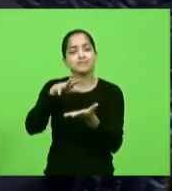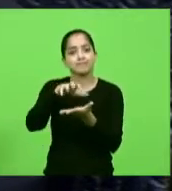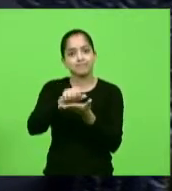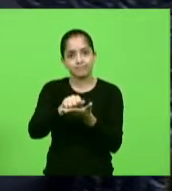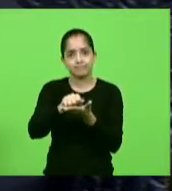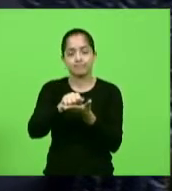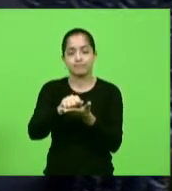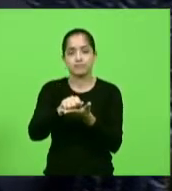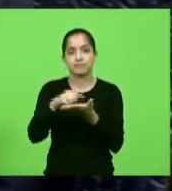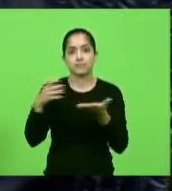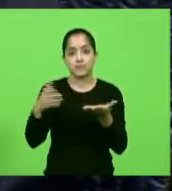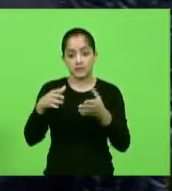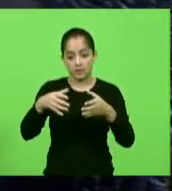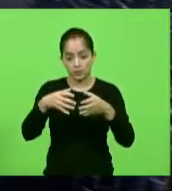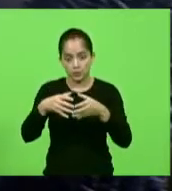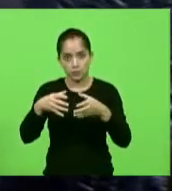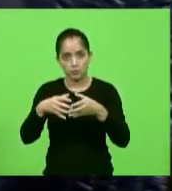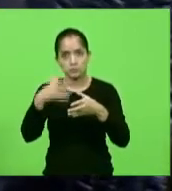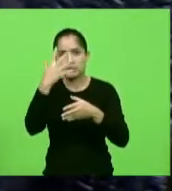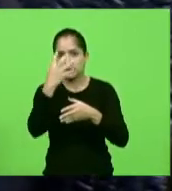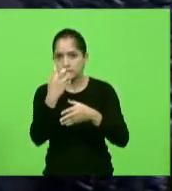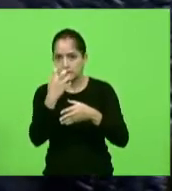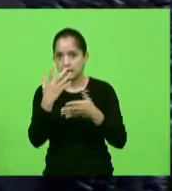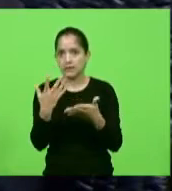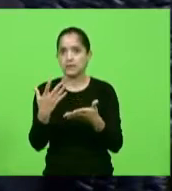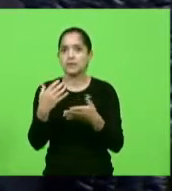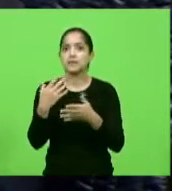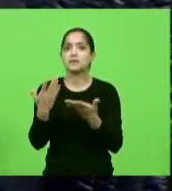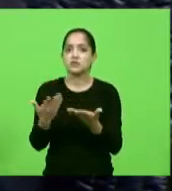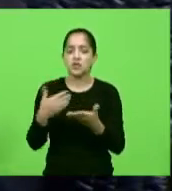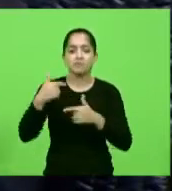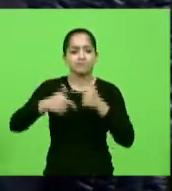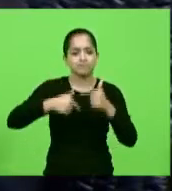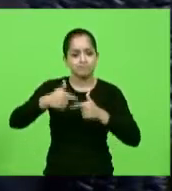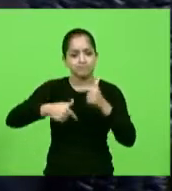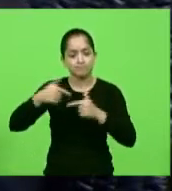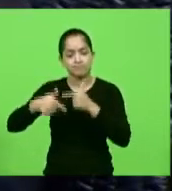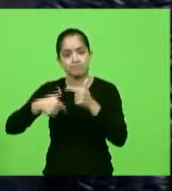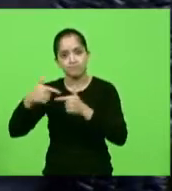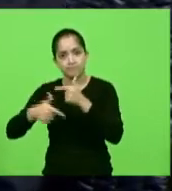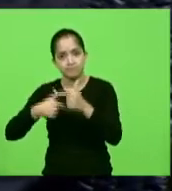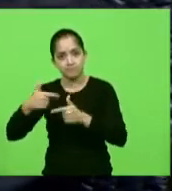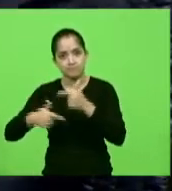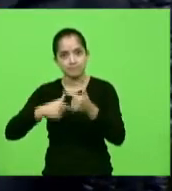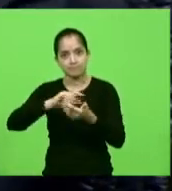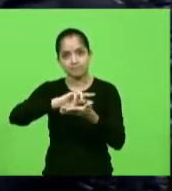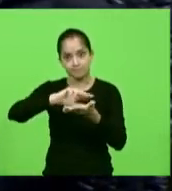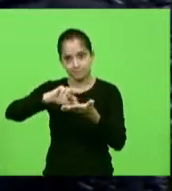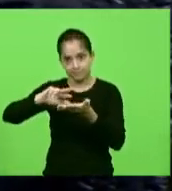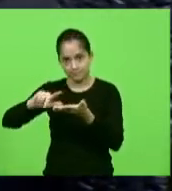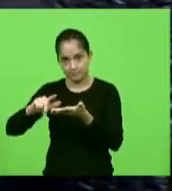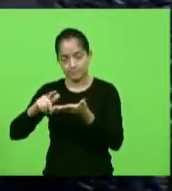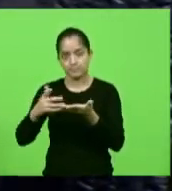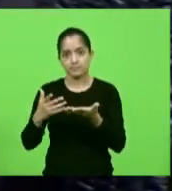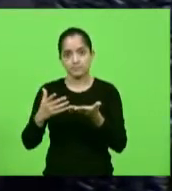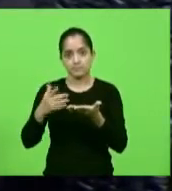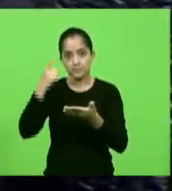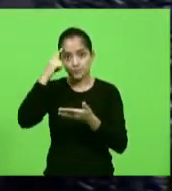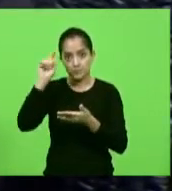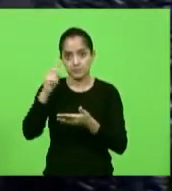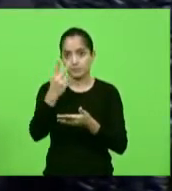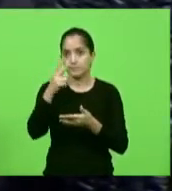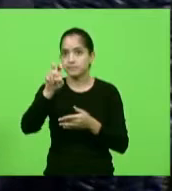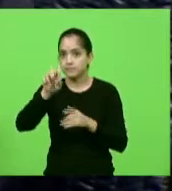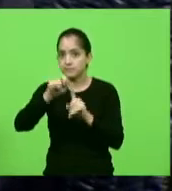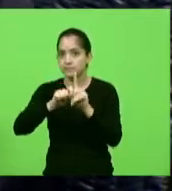organização séria que já tem muitos serviços prestados e essa ação do dia 25,